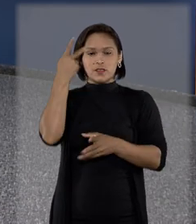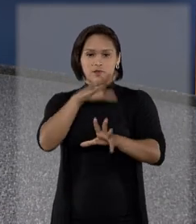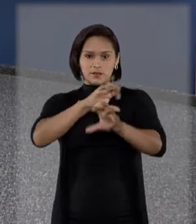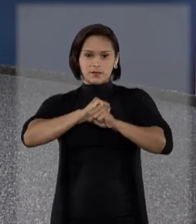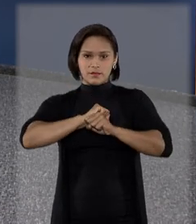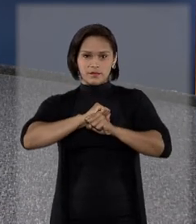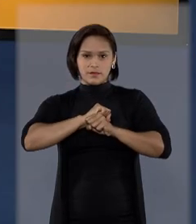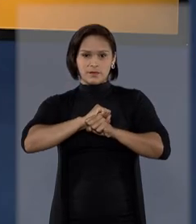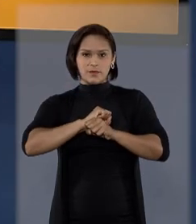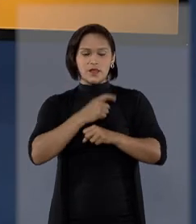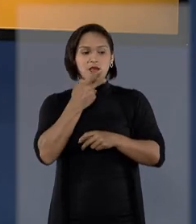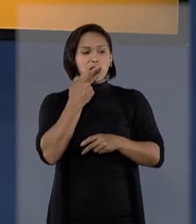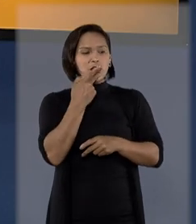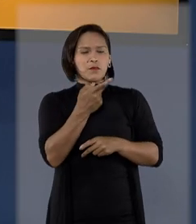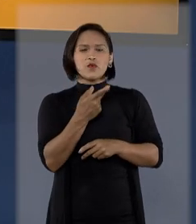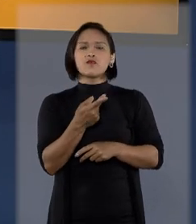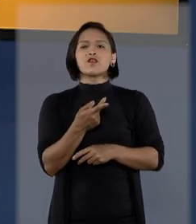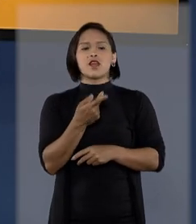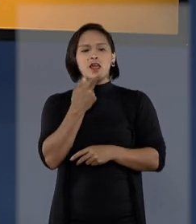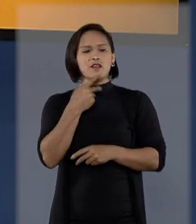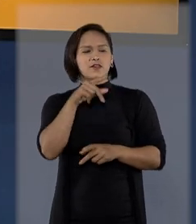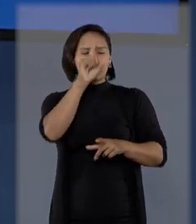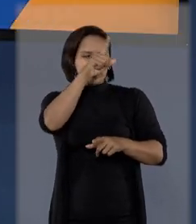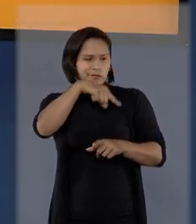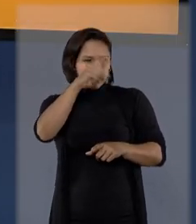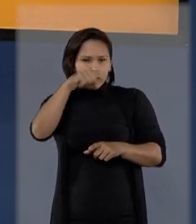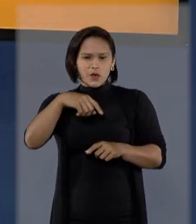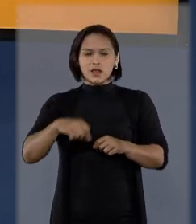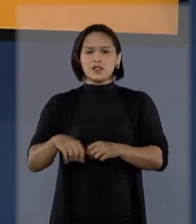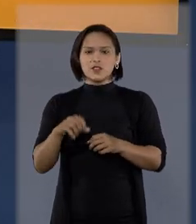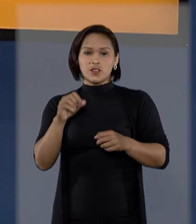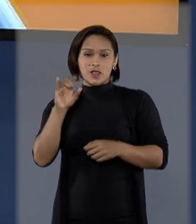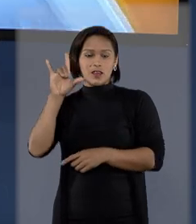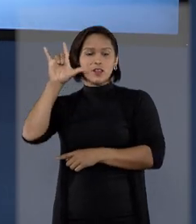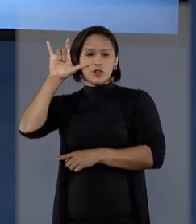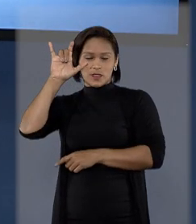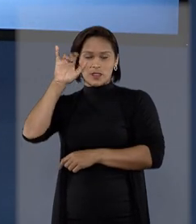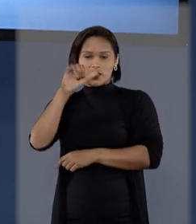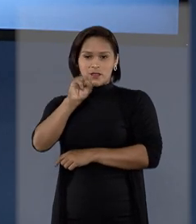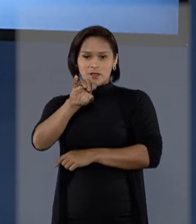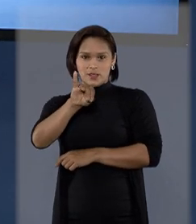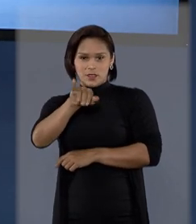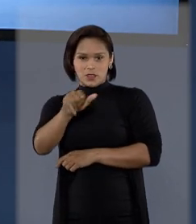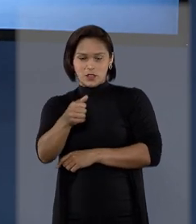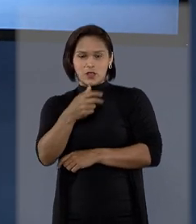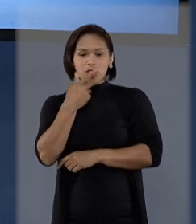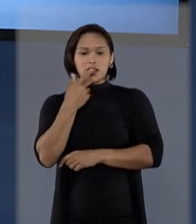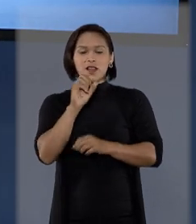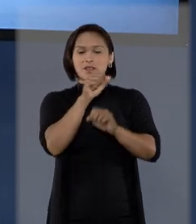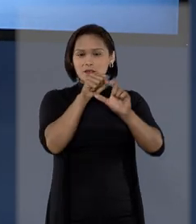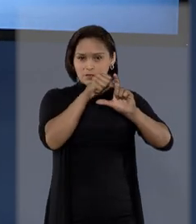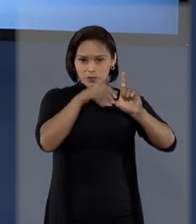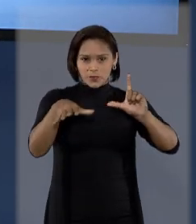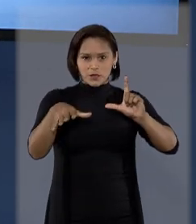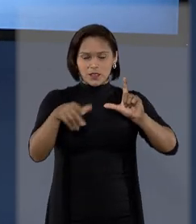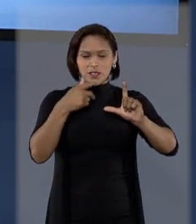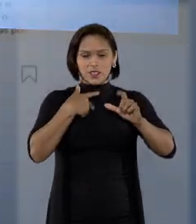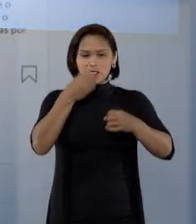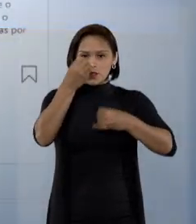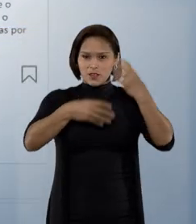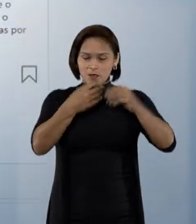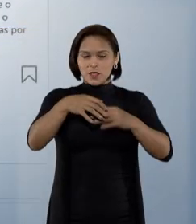Consumidor. Por falar nisso, vamos dar uma olhadinha no Instagram do STJ? Esta publicação